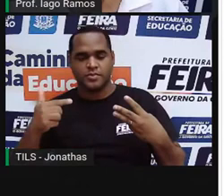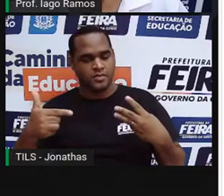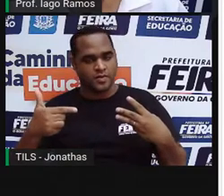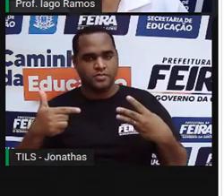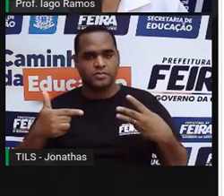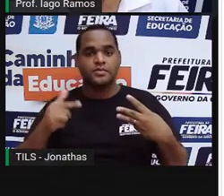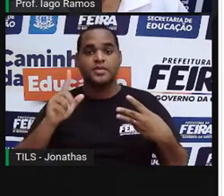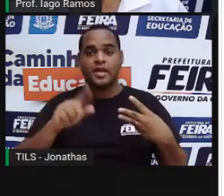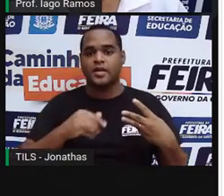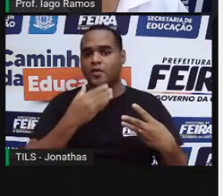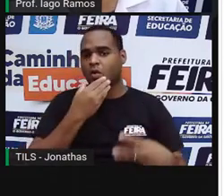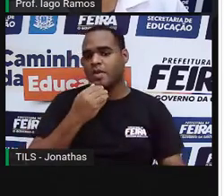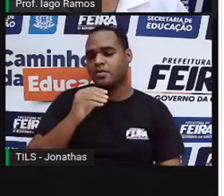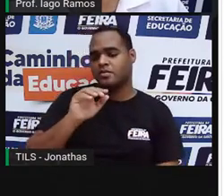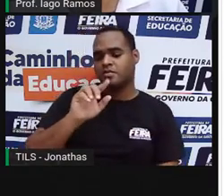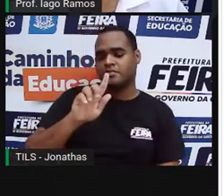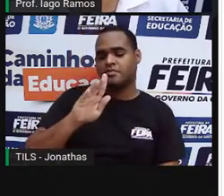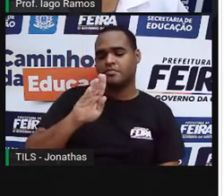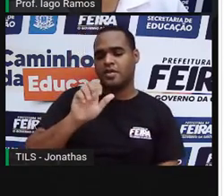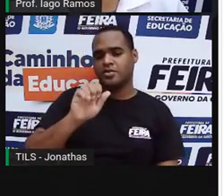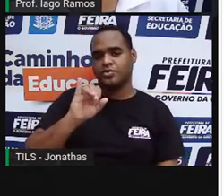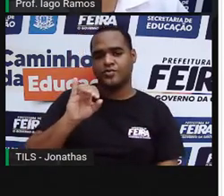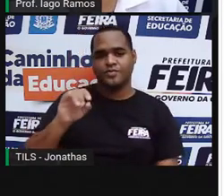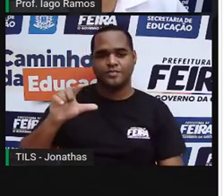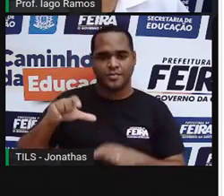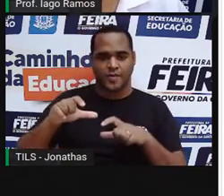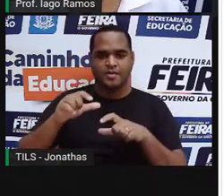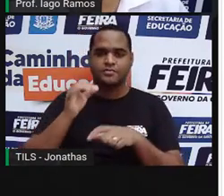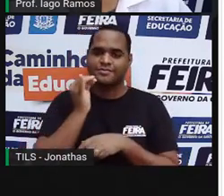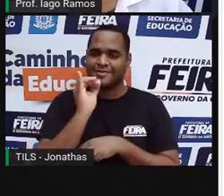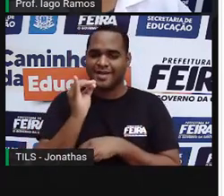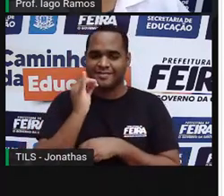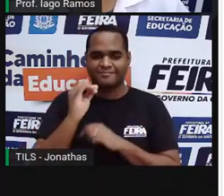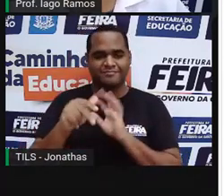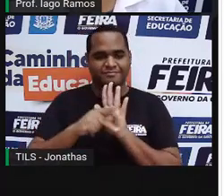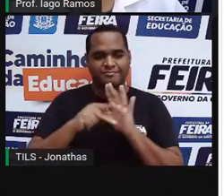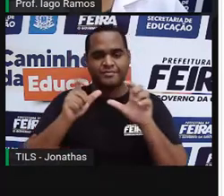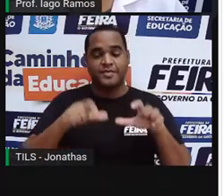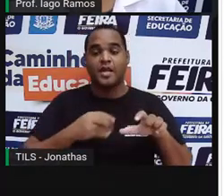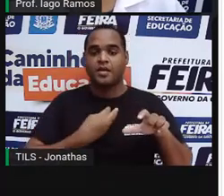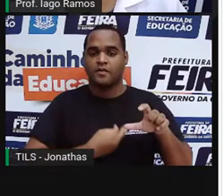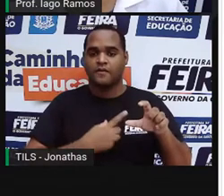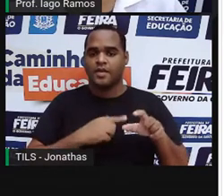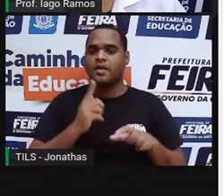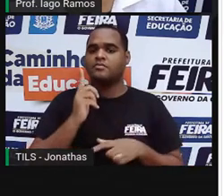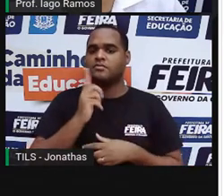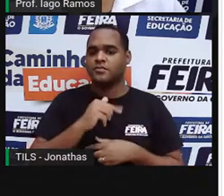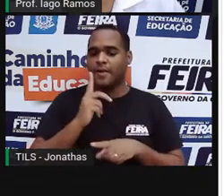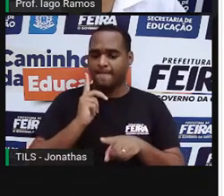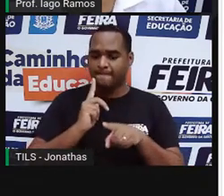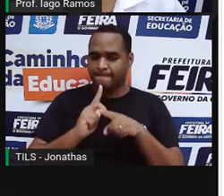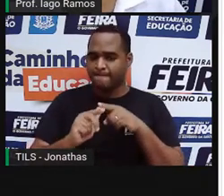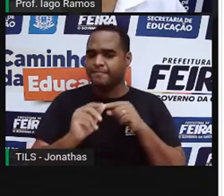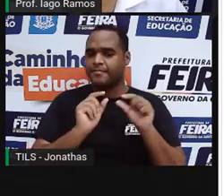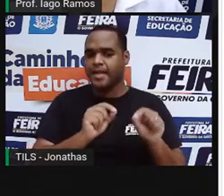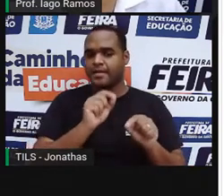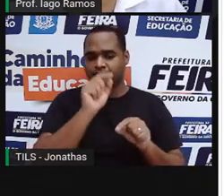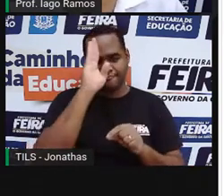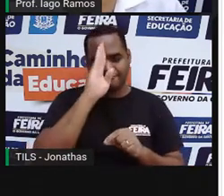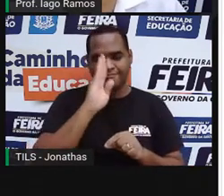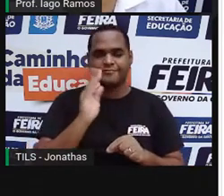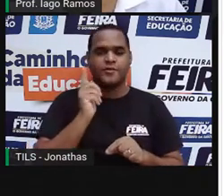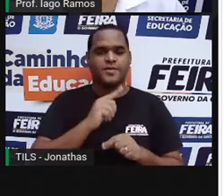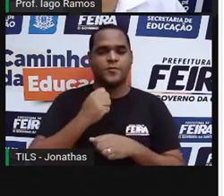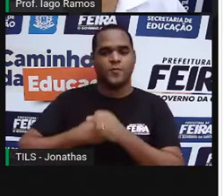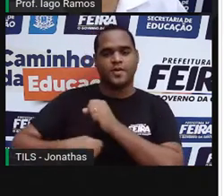da seleção italiana, perdeu o pênalti que deu a vitória, né, dessa Copa do Mundo para o Brasil